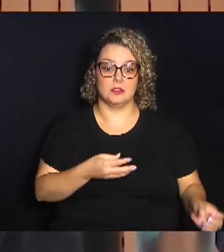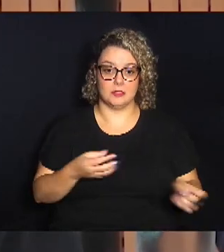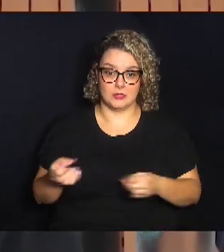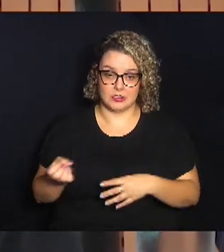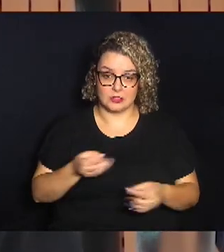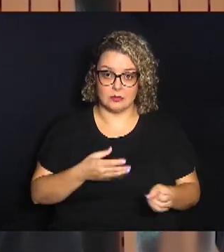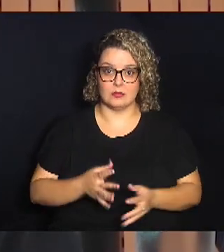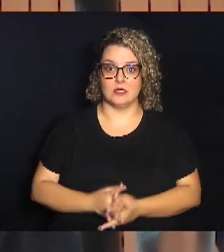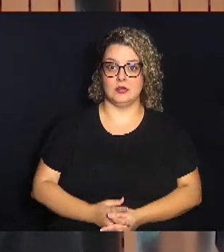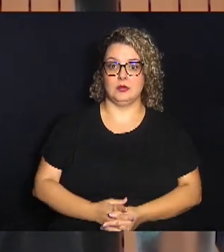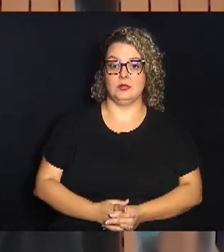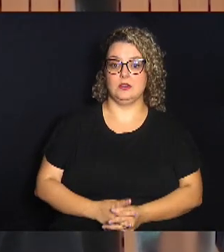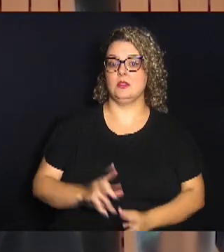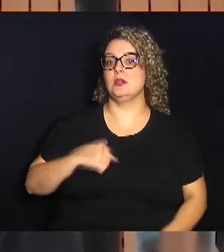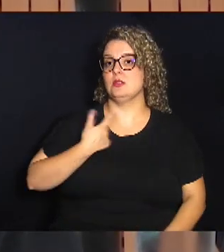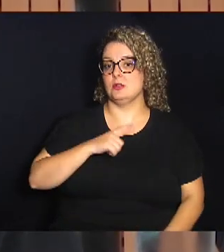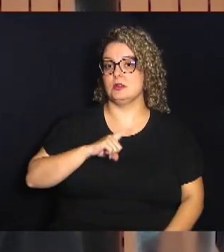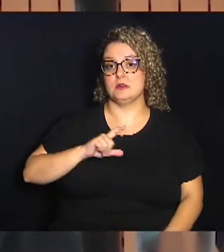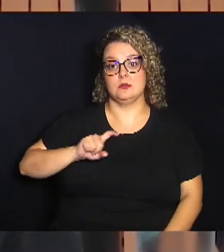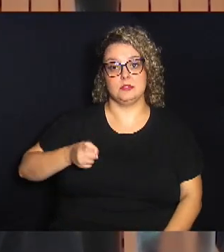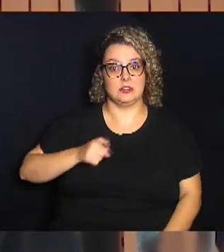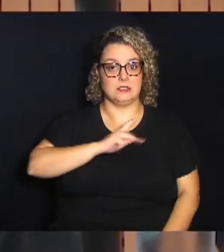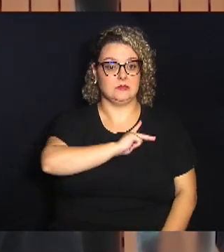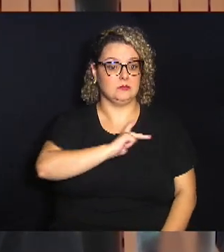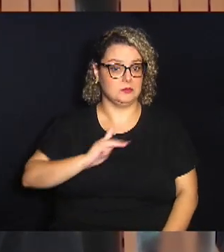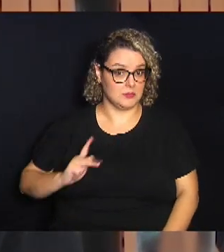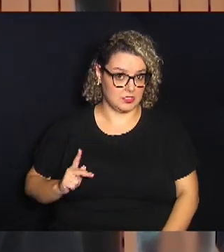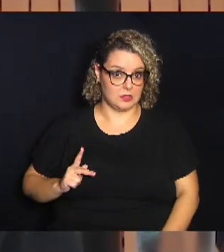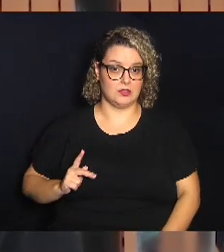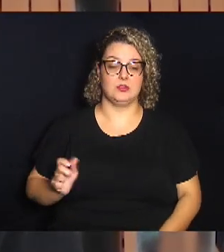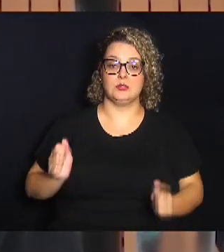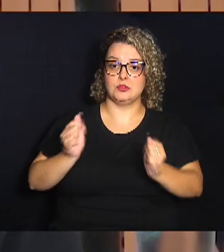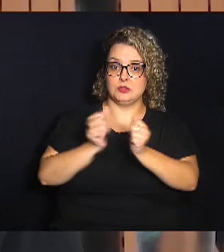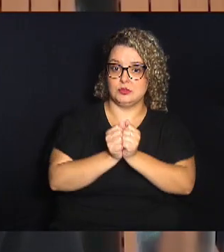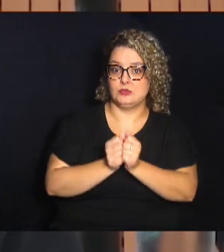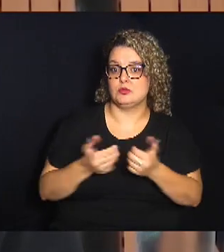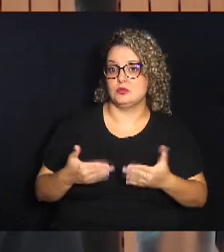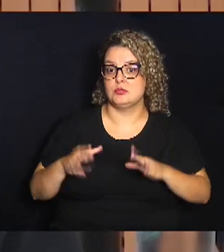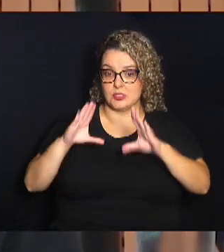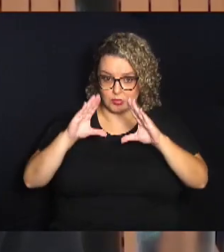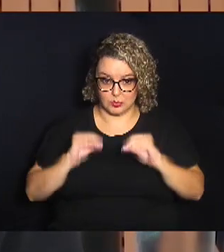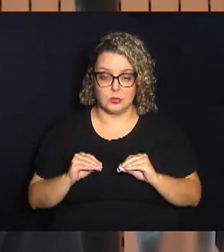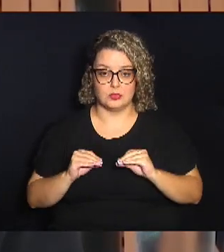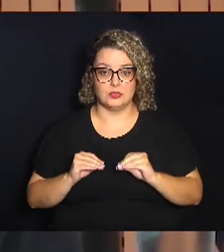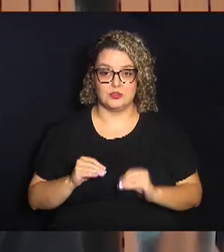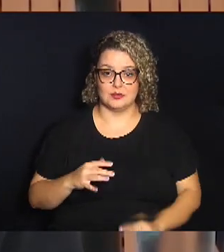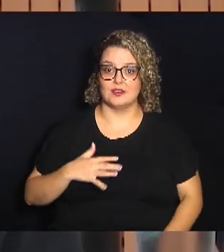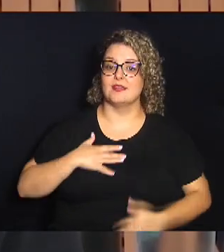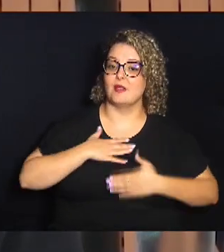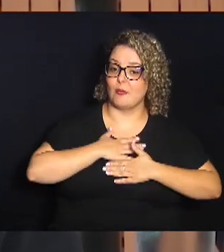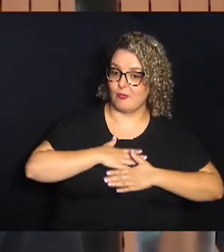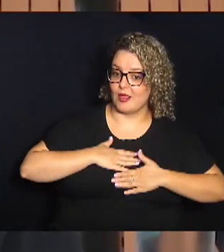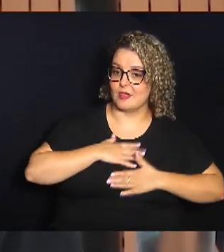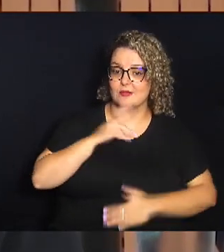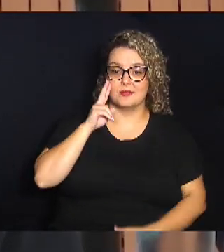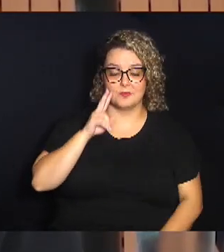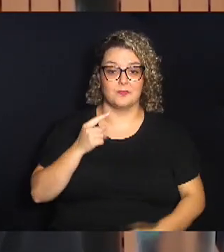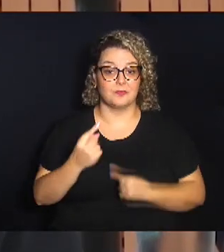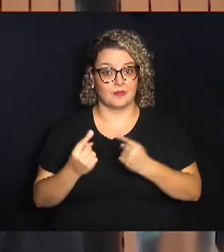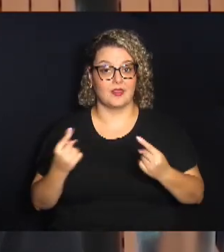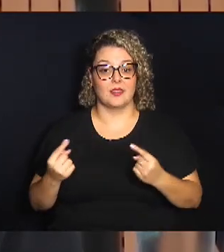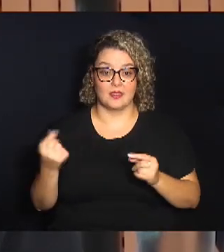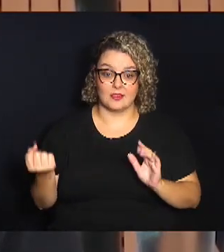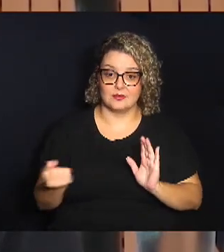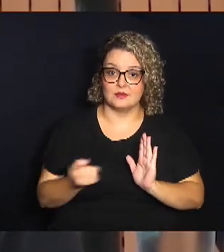e aqui nós temos ex-presidentes que estão conosco nessa noite, e é gostoso ver que cada um deixou a sua